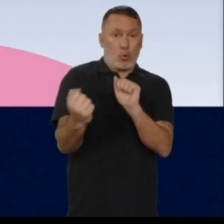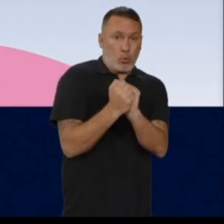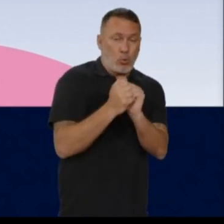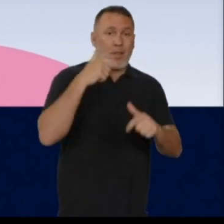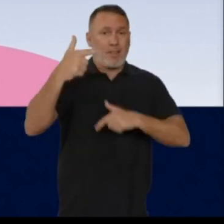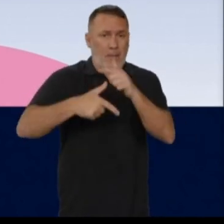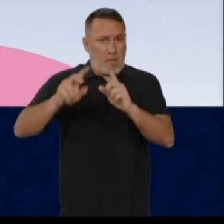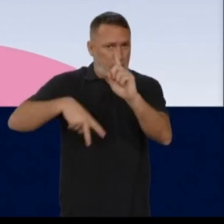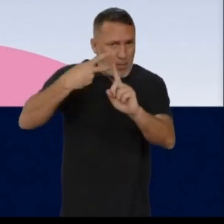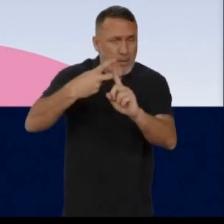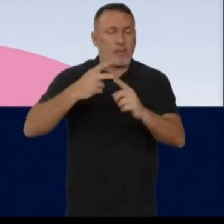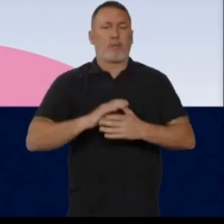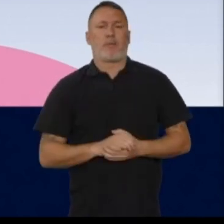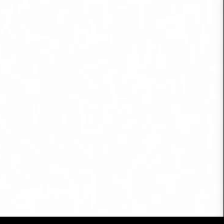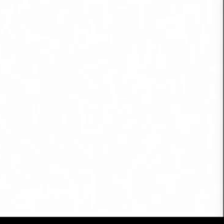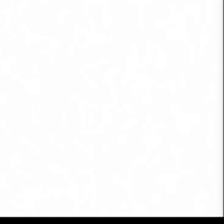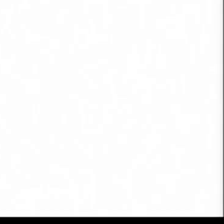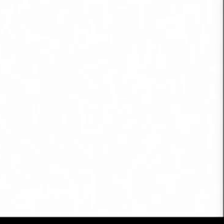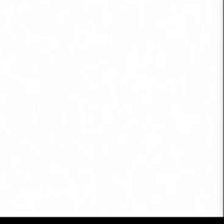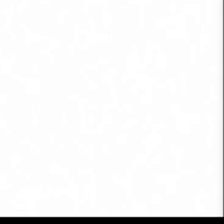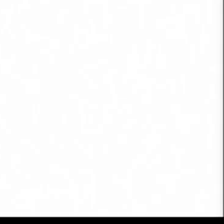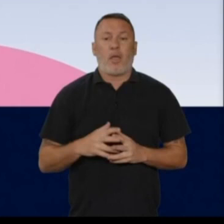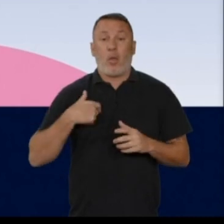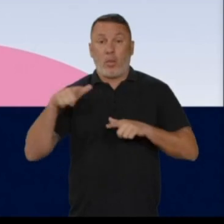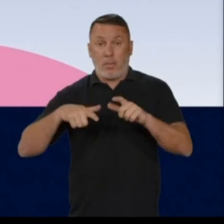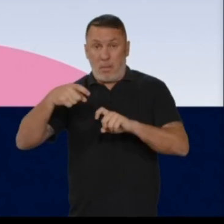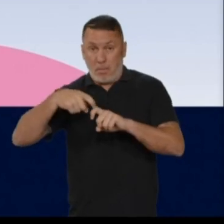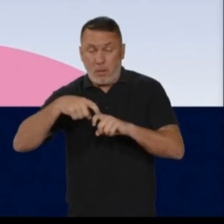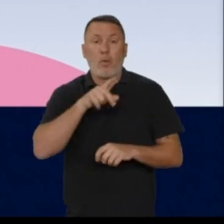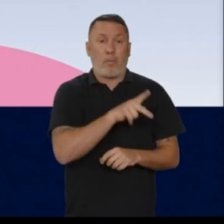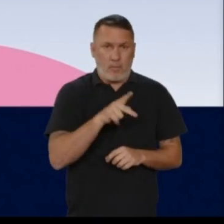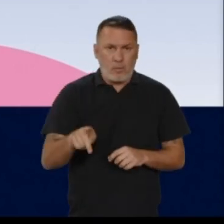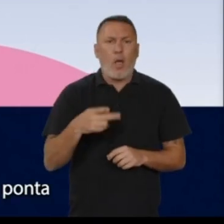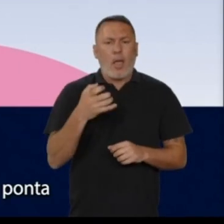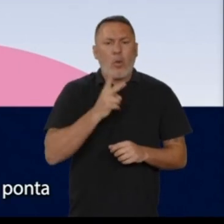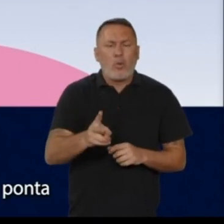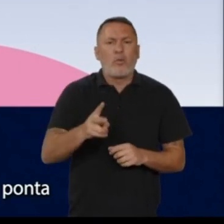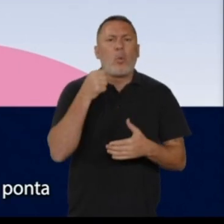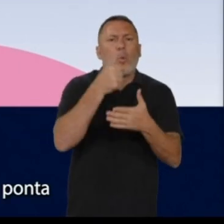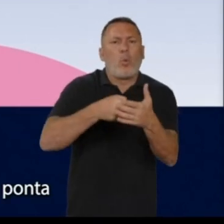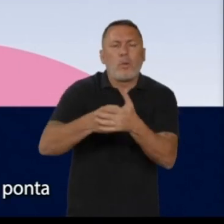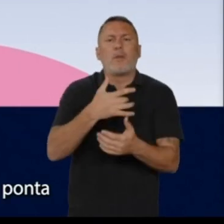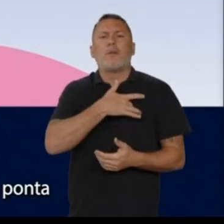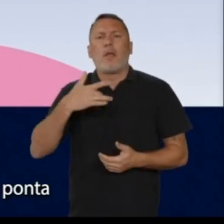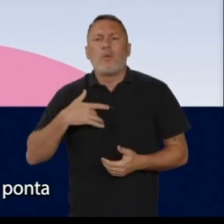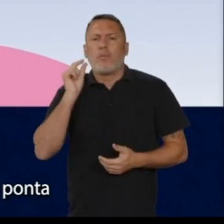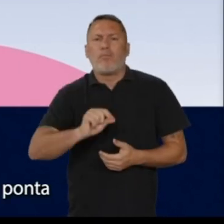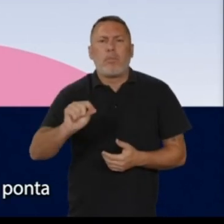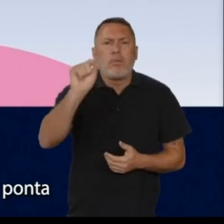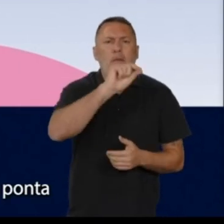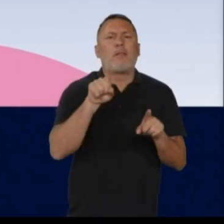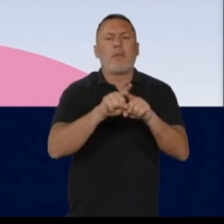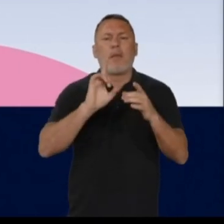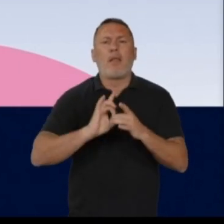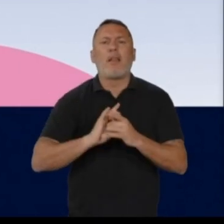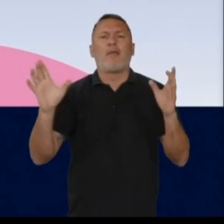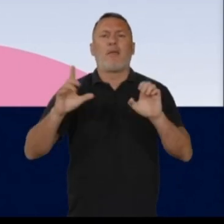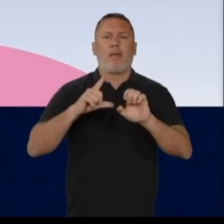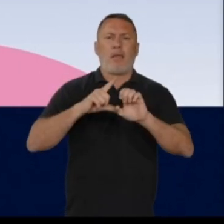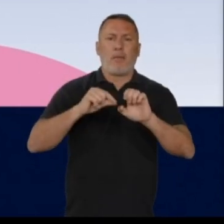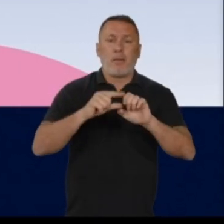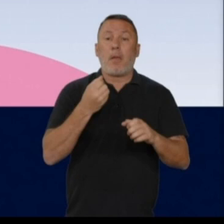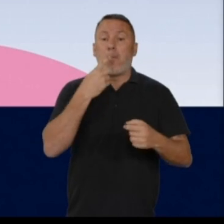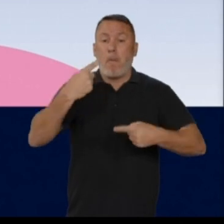500. Juntos faremos mais. Sou médico e professor. Quero continuar lutando por saúde de ponta a ponta e